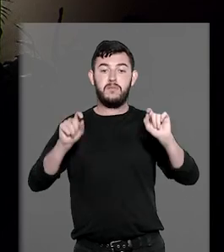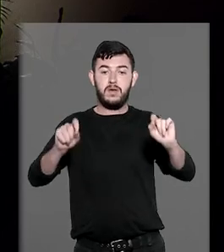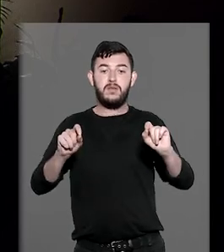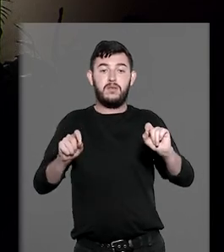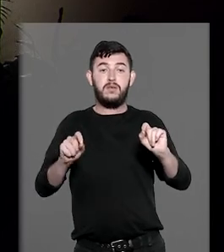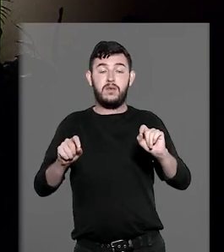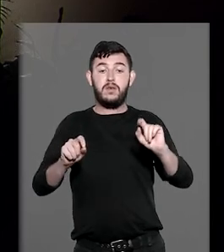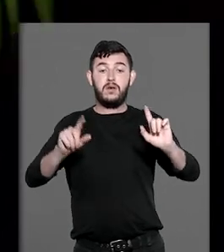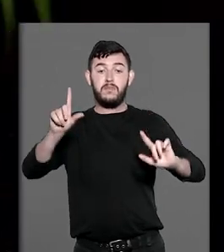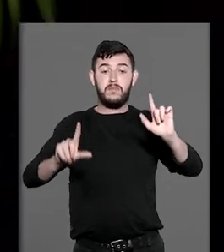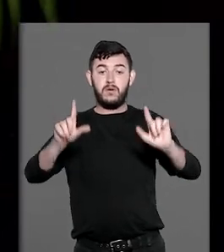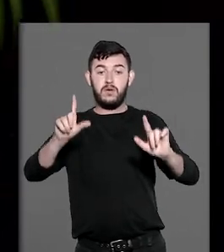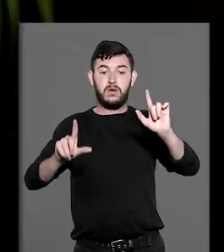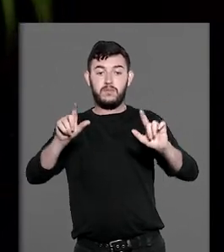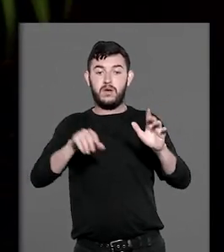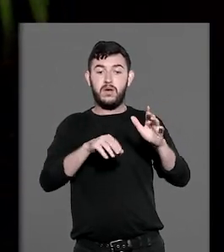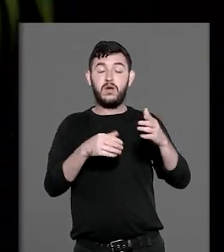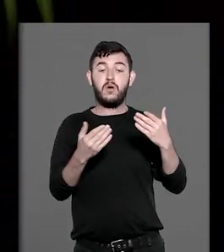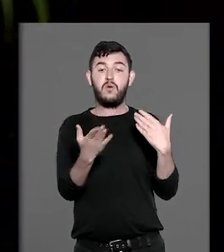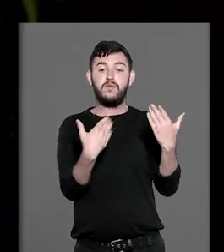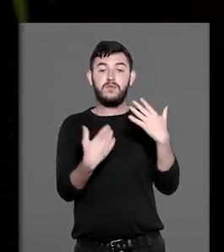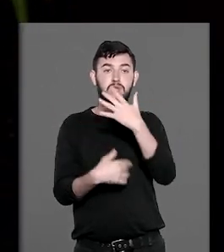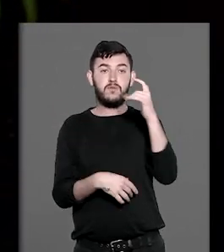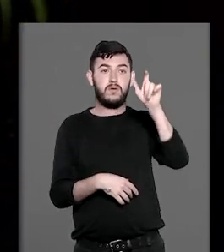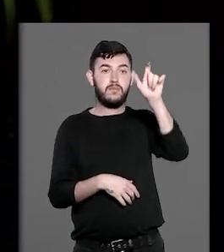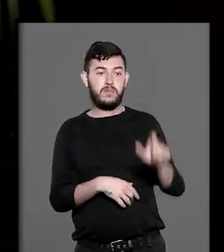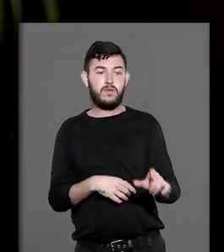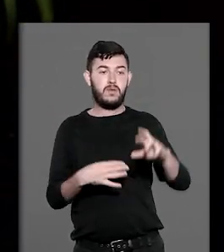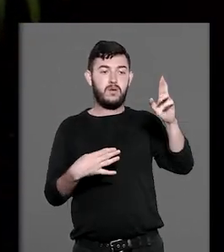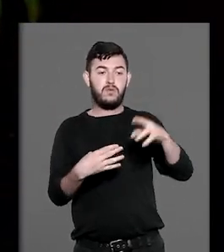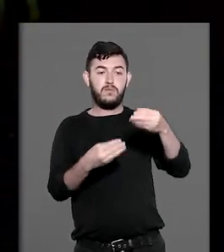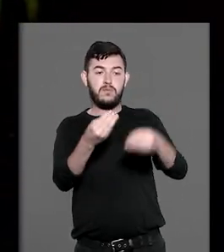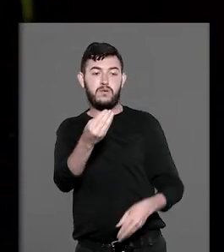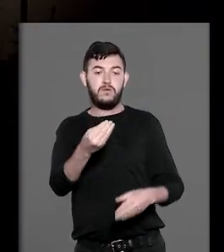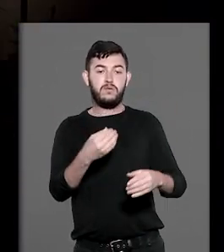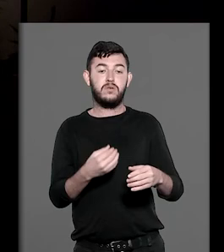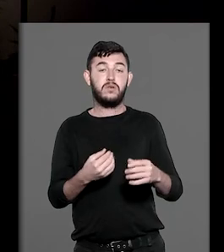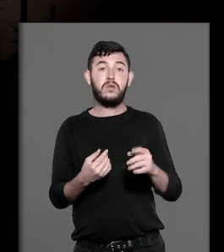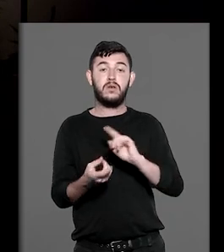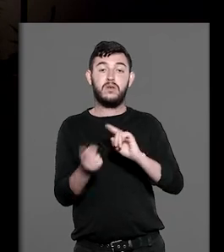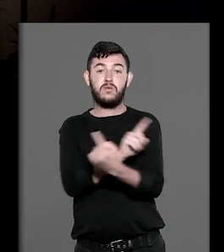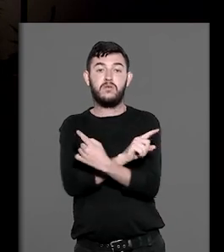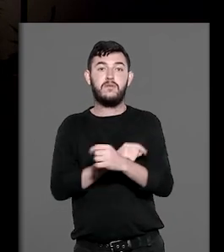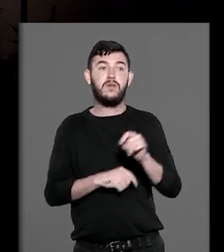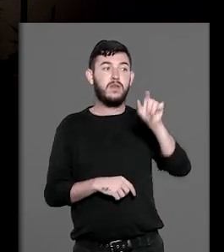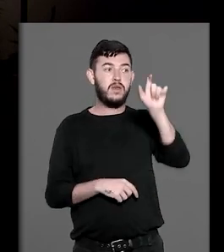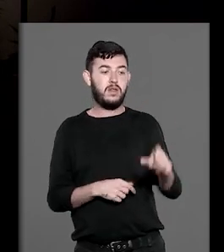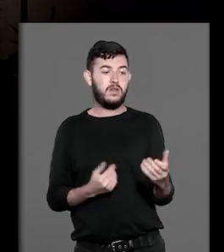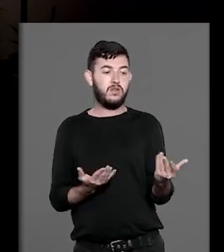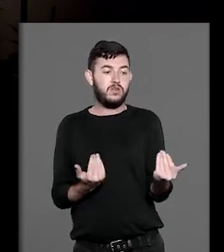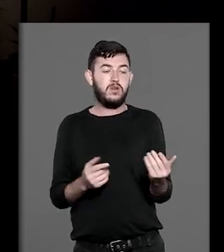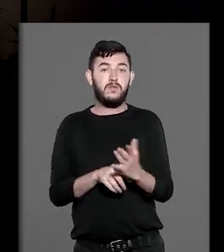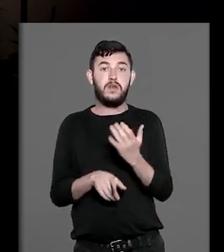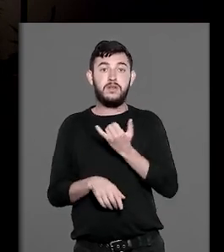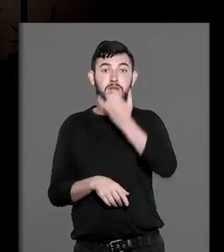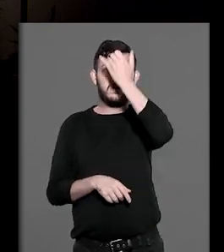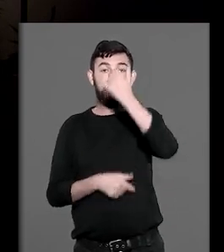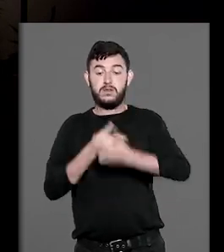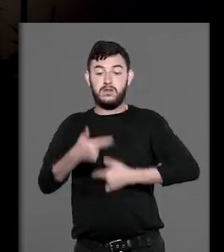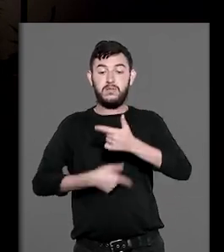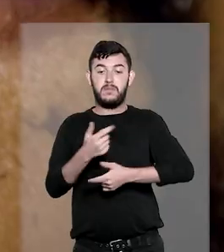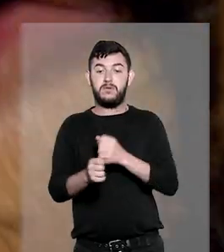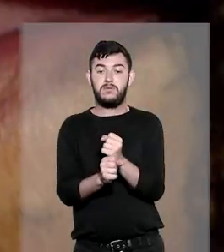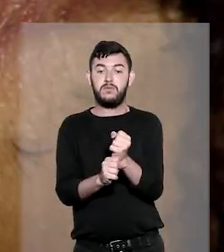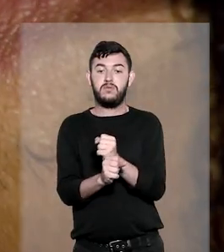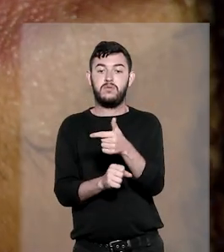principal de um dos recursos afetados como representativos da controvérsia, um jovem que sofreu um acidente de trabalho em